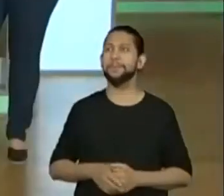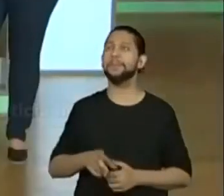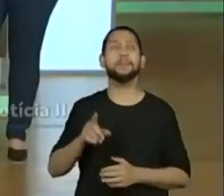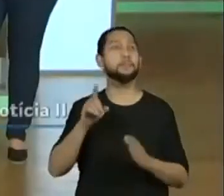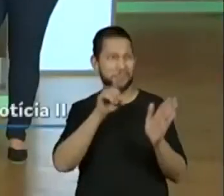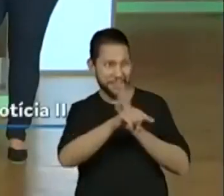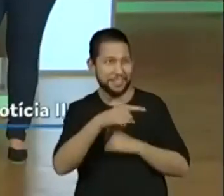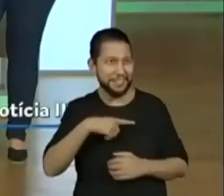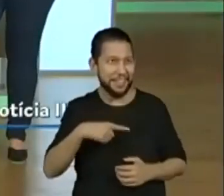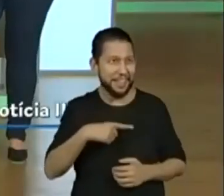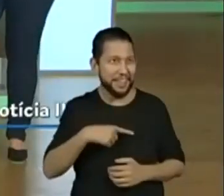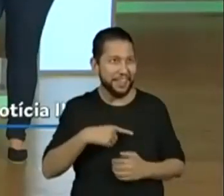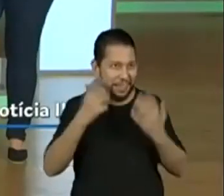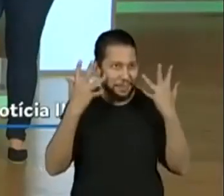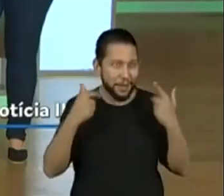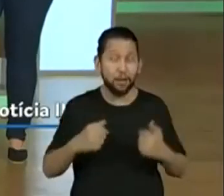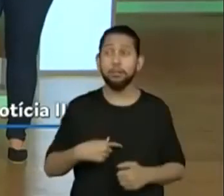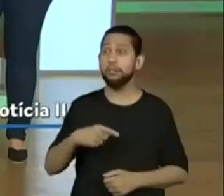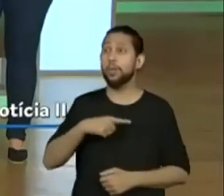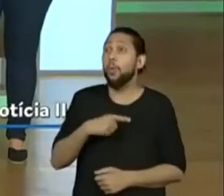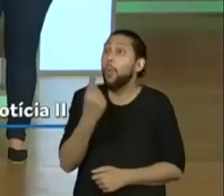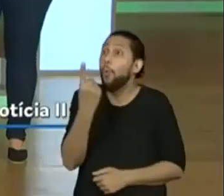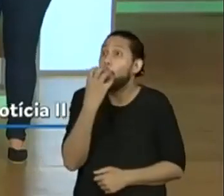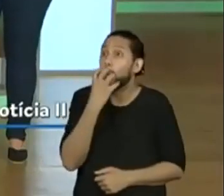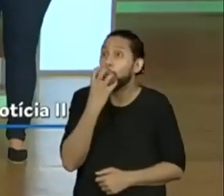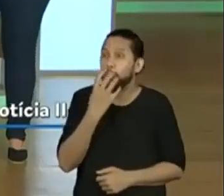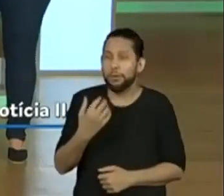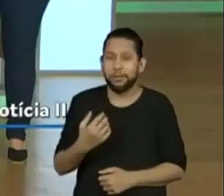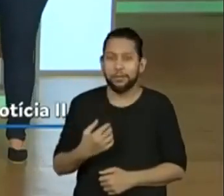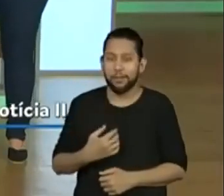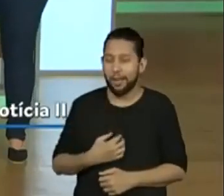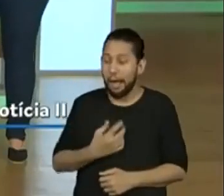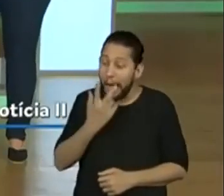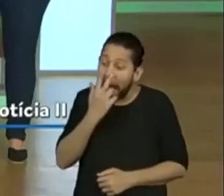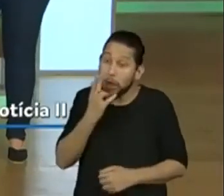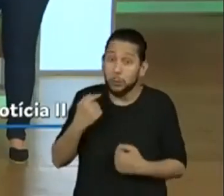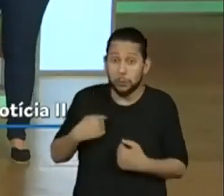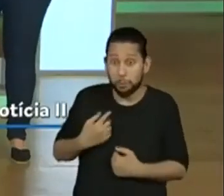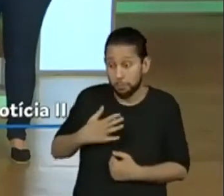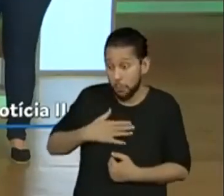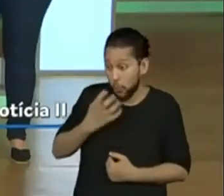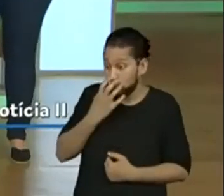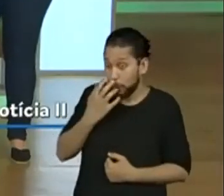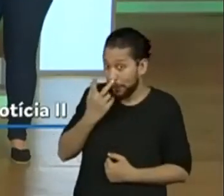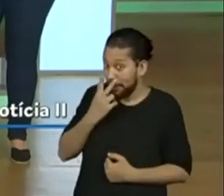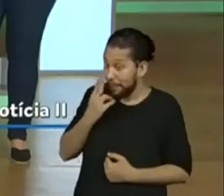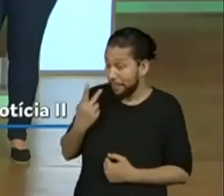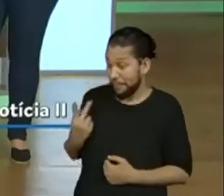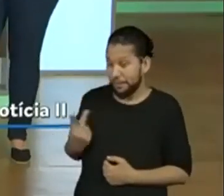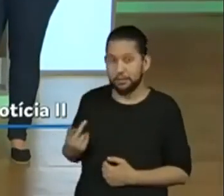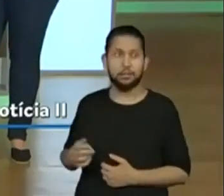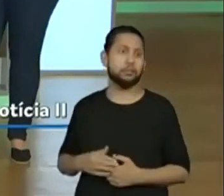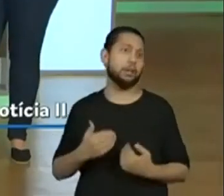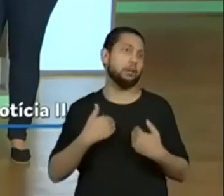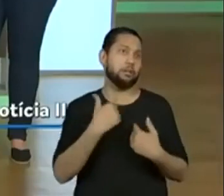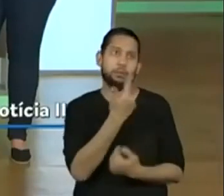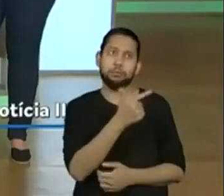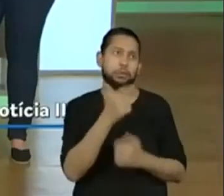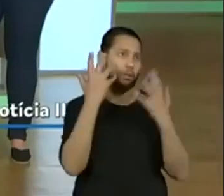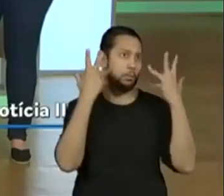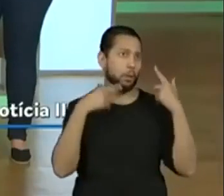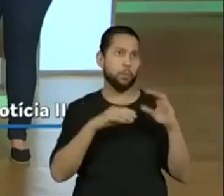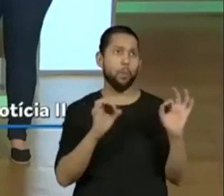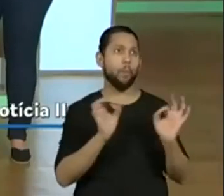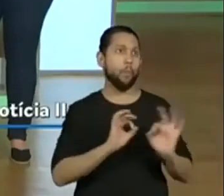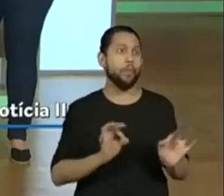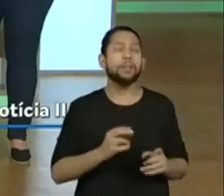é um cachorro. E ele realmente começou a ficar parecido, né? Era isso que eu ia falar. Eu, no momento, eu não tenho, porque